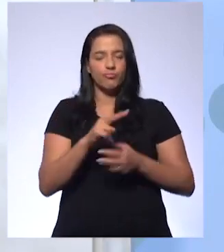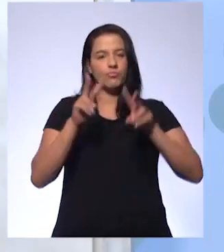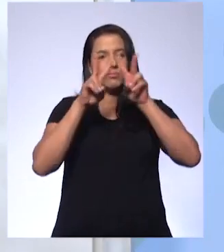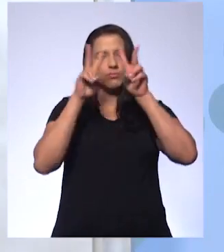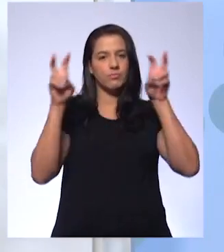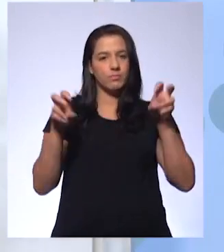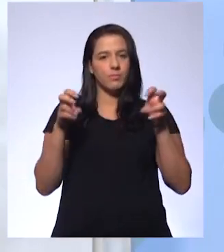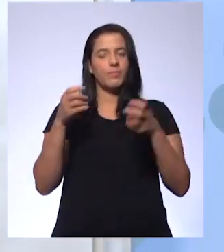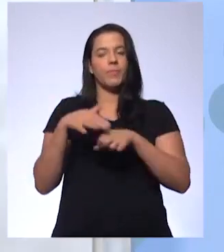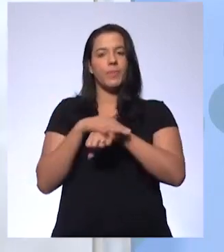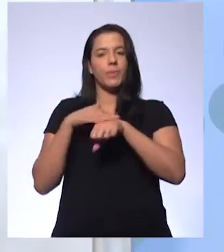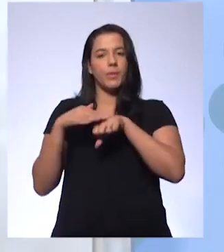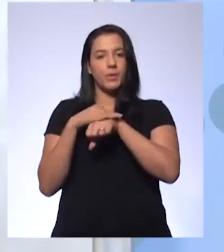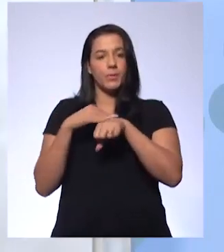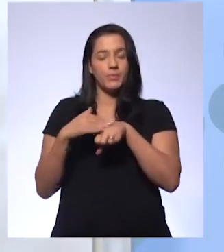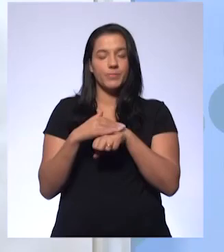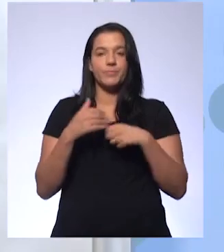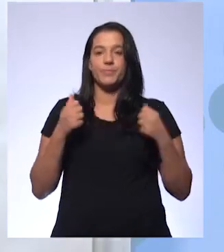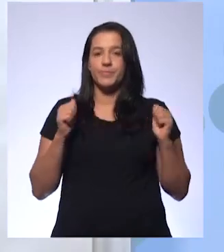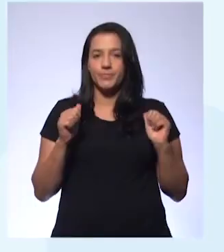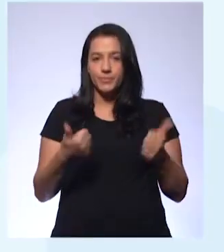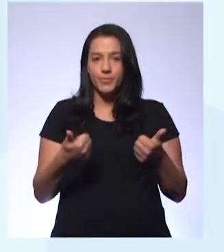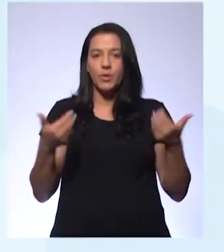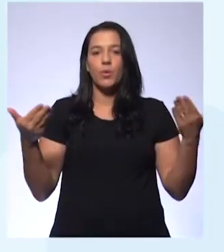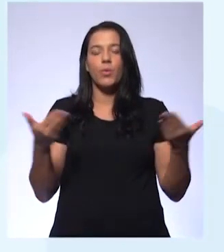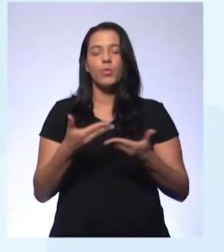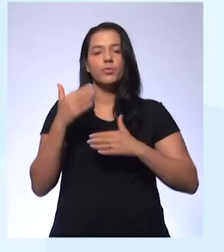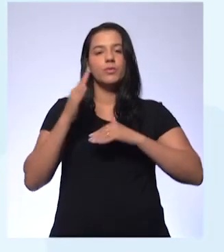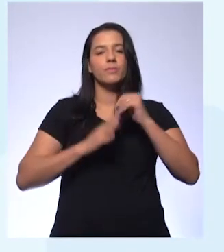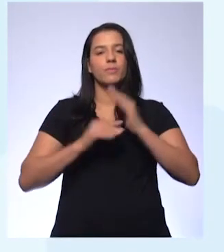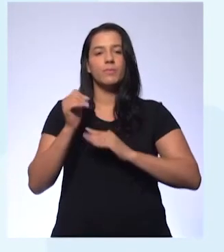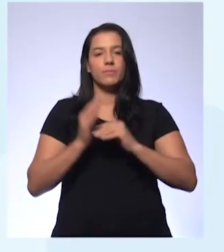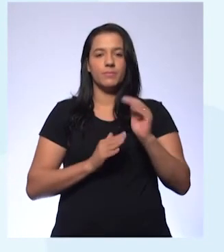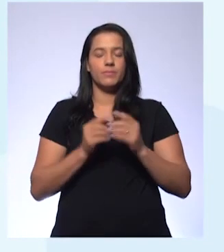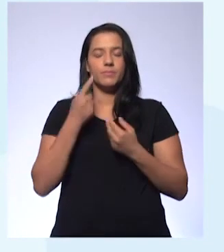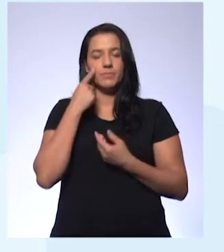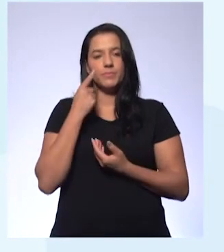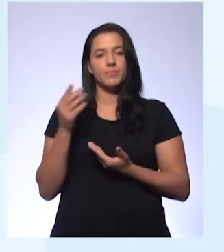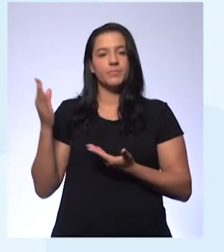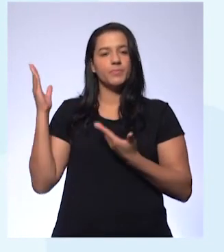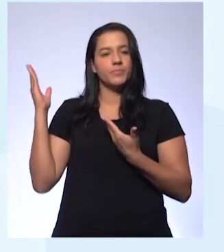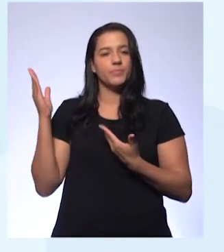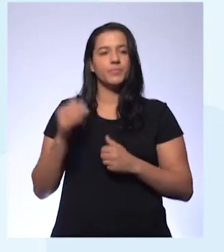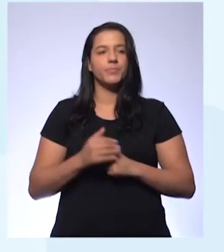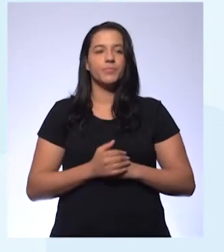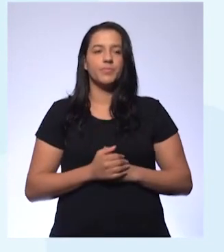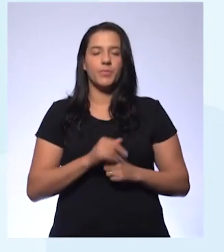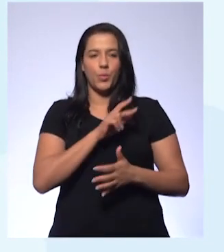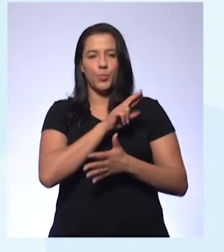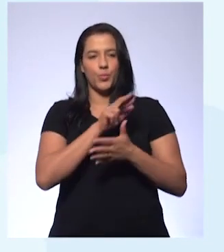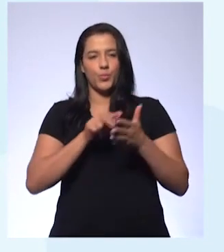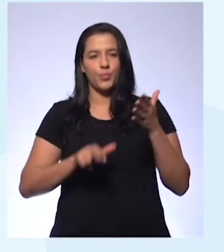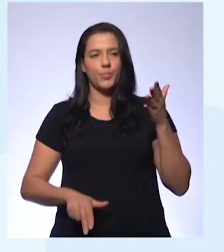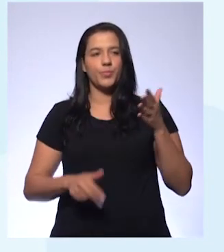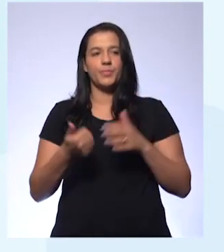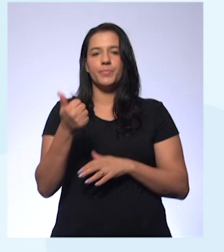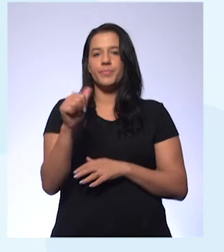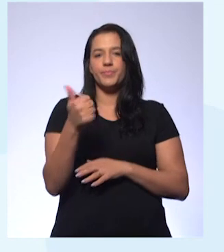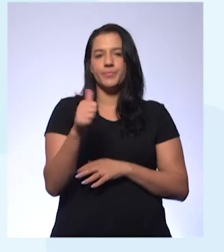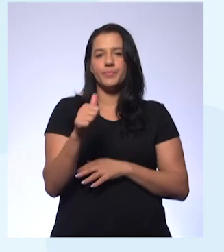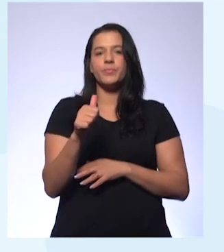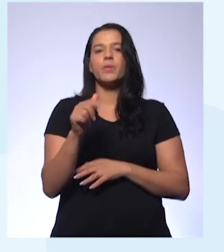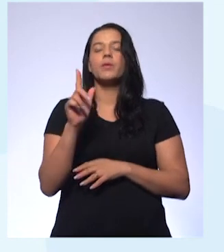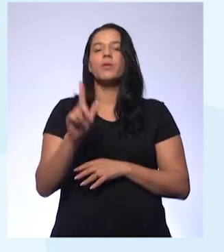bem? Mas antes vamos ver aí quais são as habilidades que nós vamos trabalhar aí. Então, há um monte de habilidade aí. A 11, que é